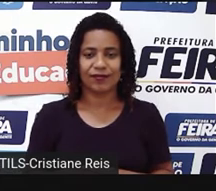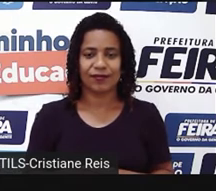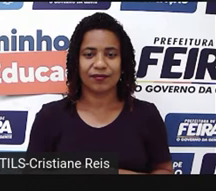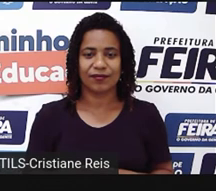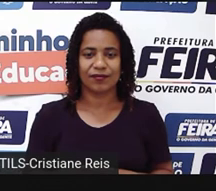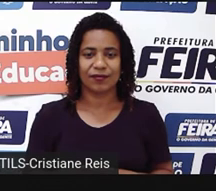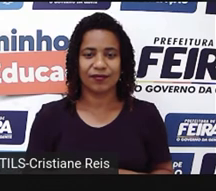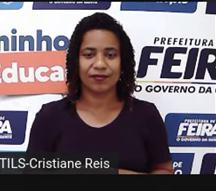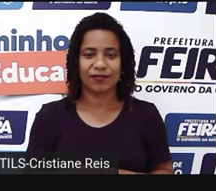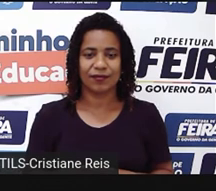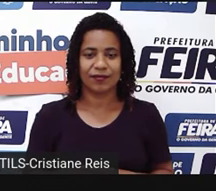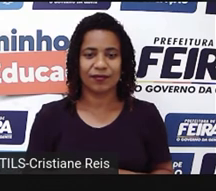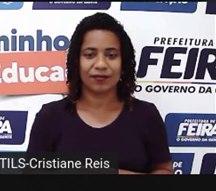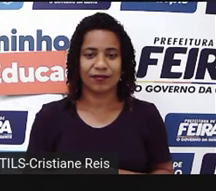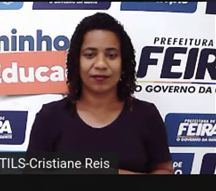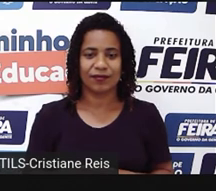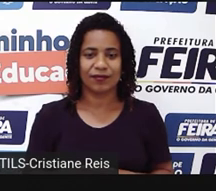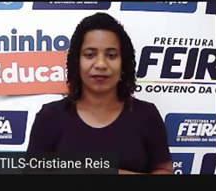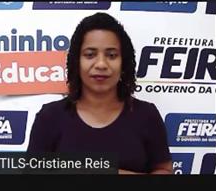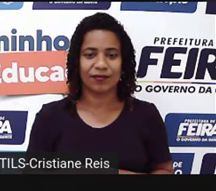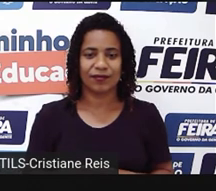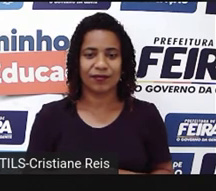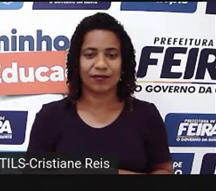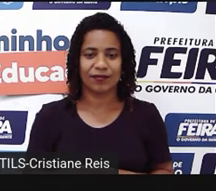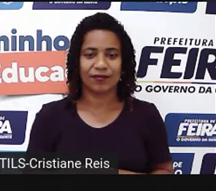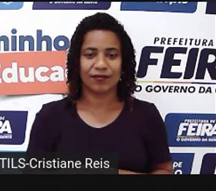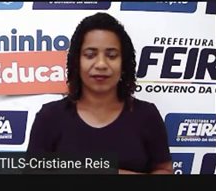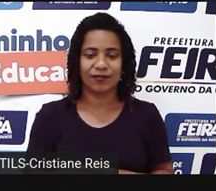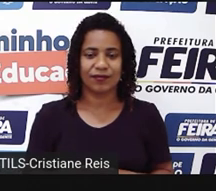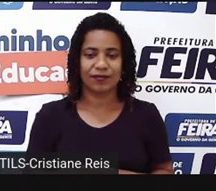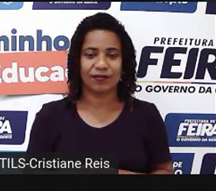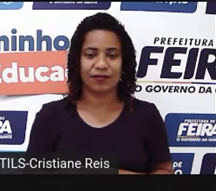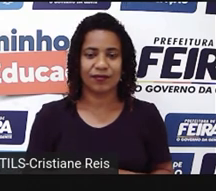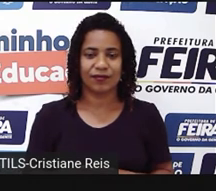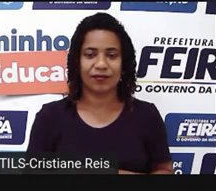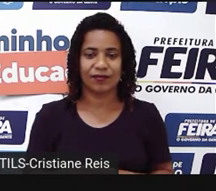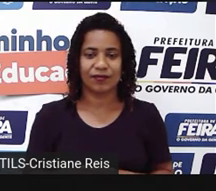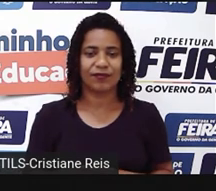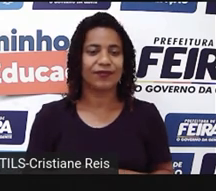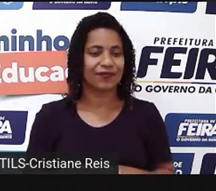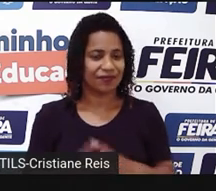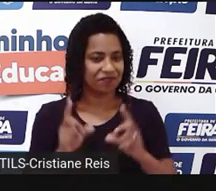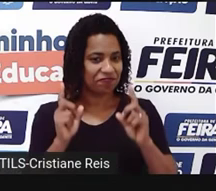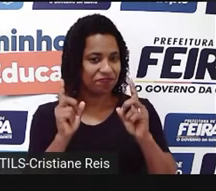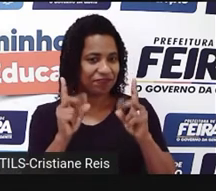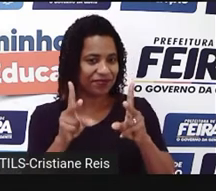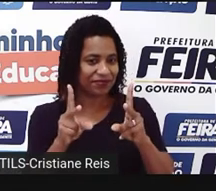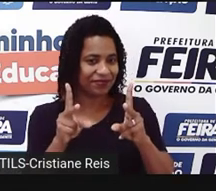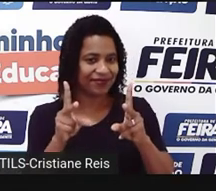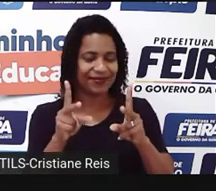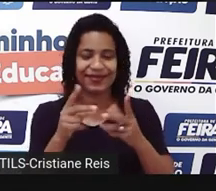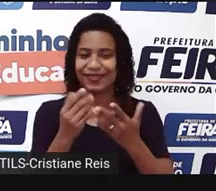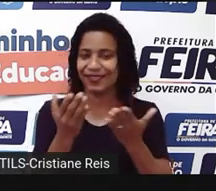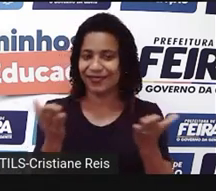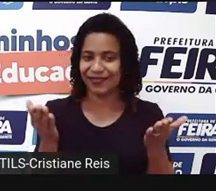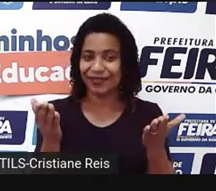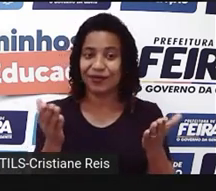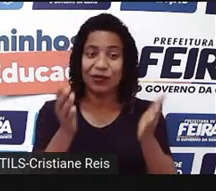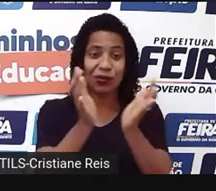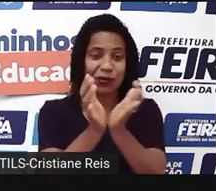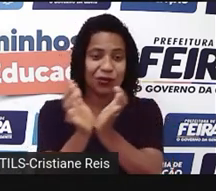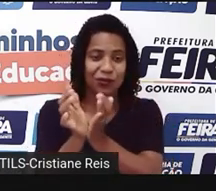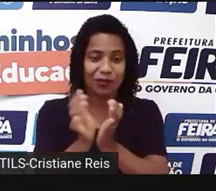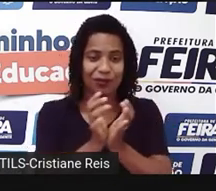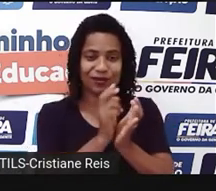Gear. Gear. Gear. Dress. Ok. Então, observem aqui o que esse grupo de palavras